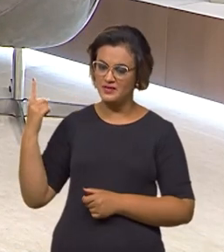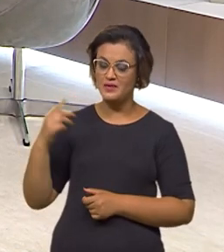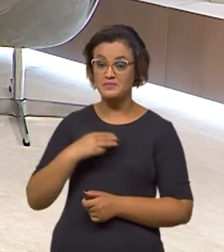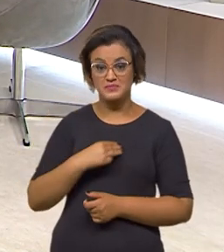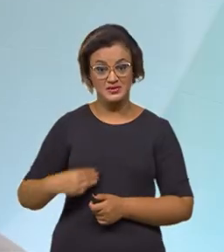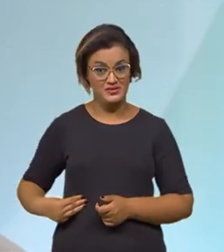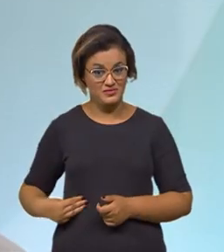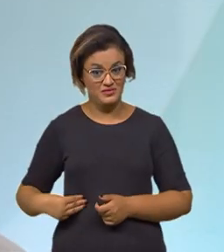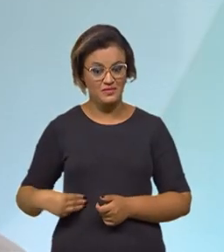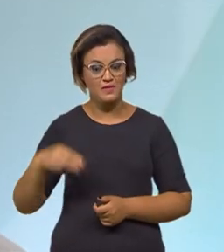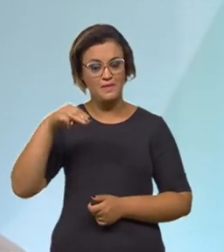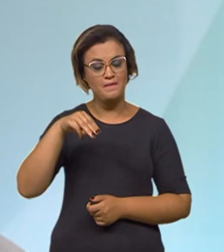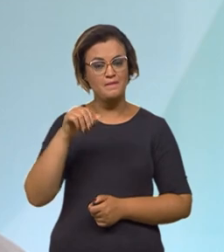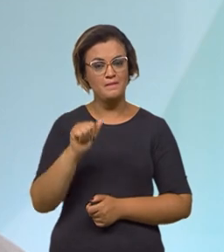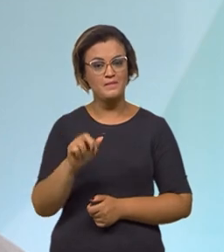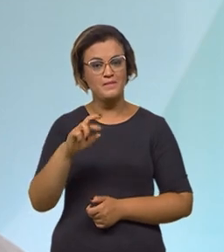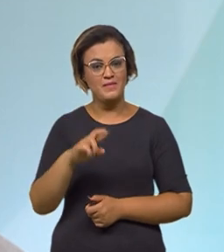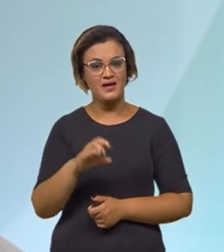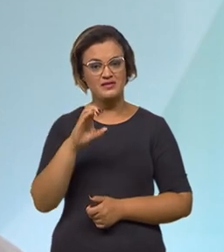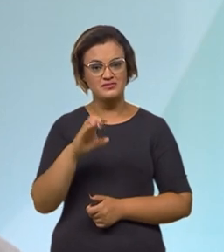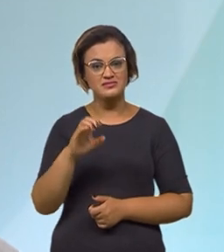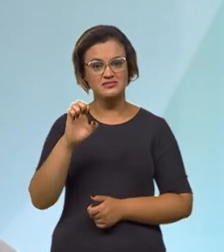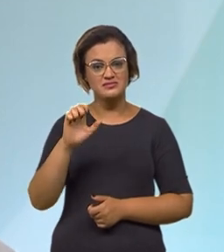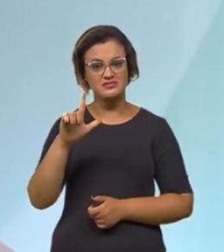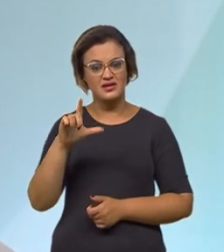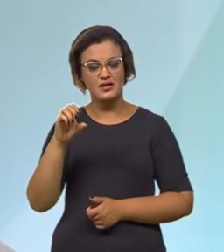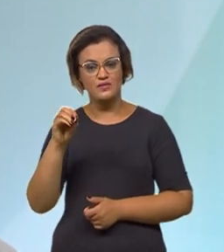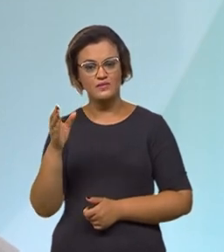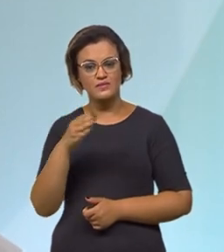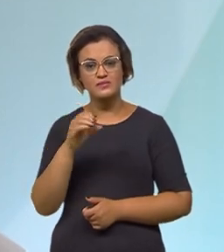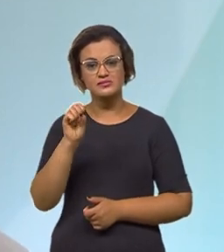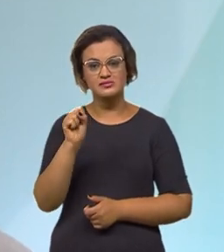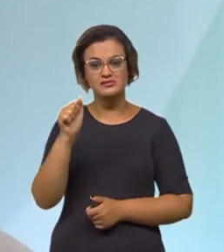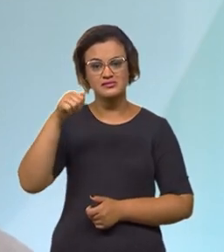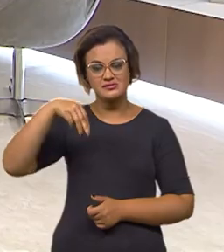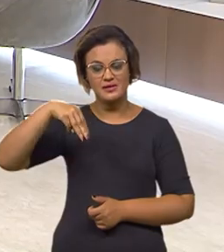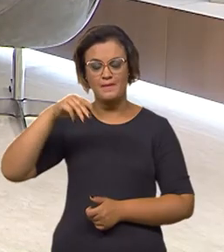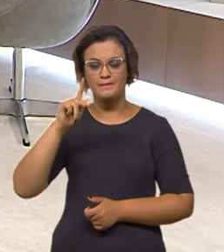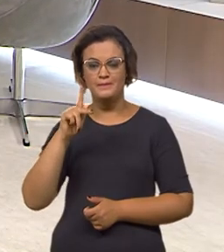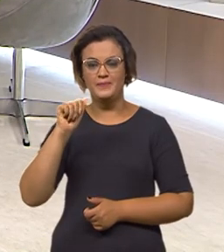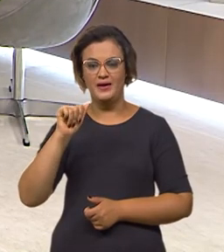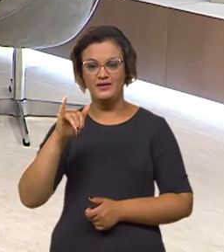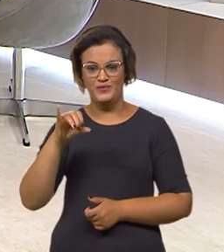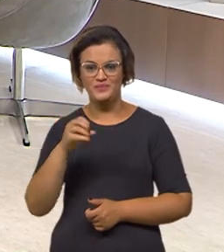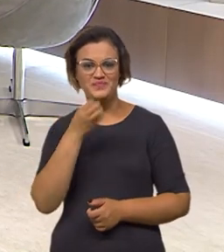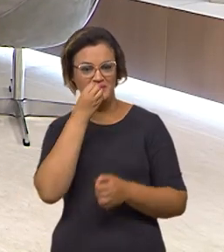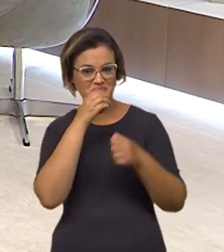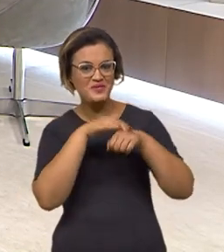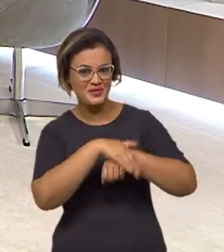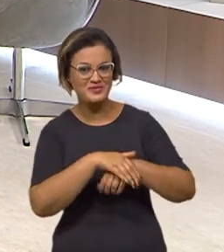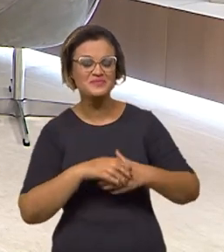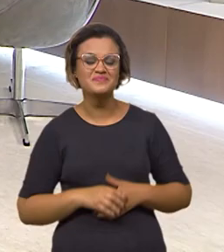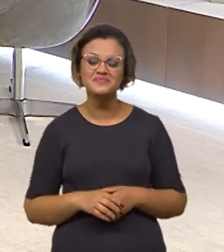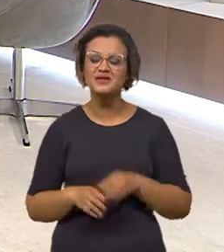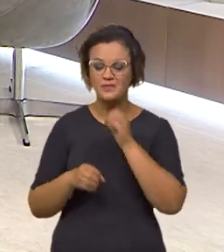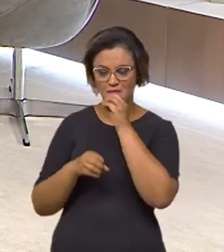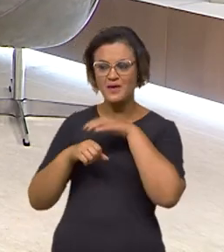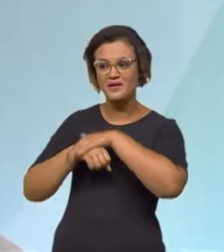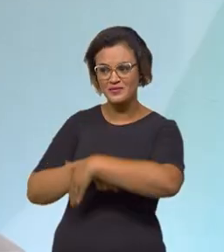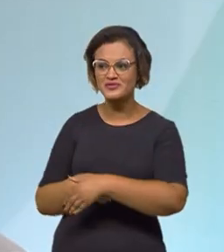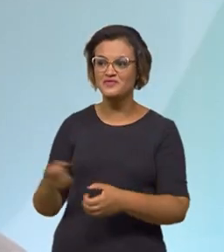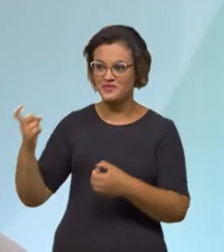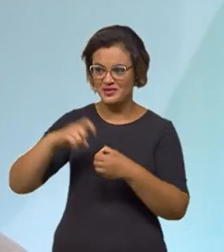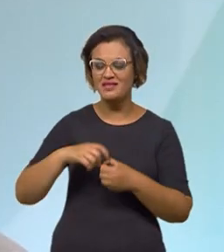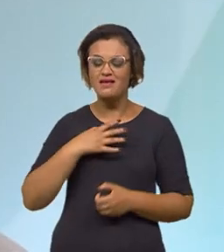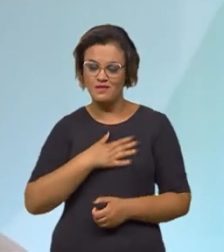Infraestrutura, Marcelo Sampaio, convidado desta edição do Brasil em Pauta. Boa noite, ministro. Boa noite, Paulo. Prazer estar de volta ao